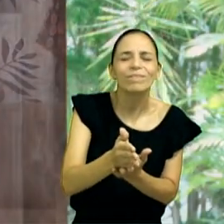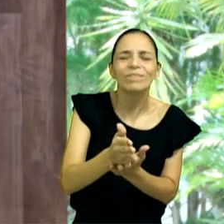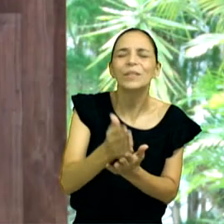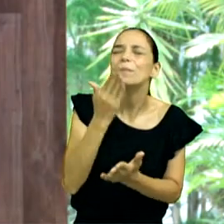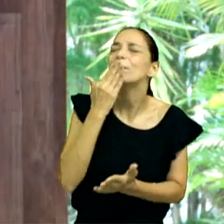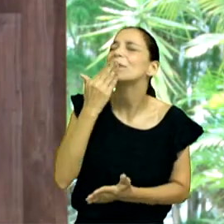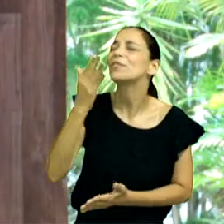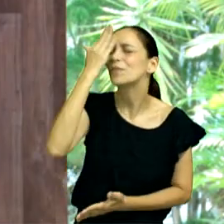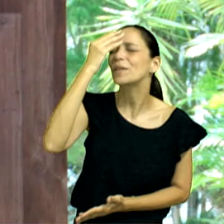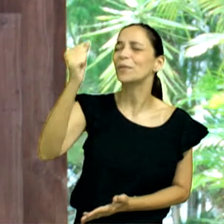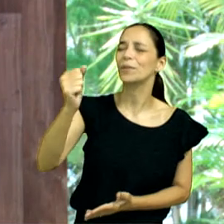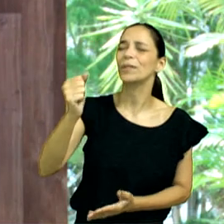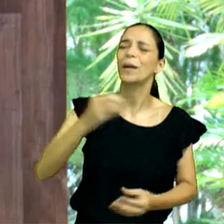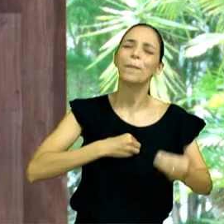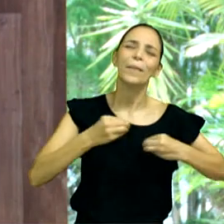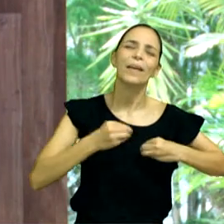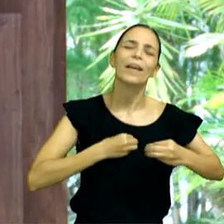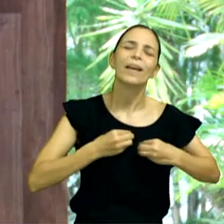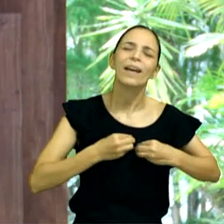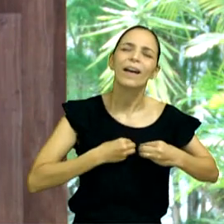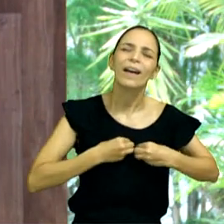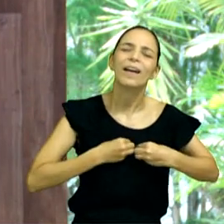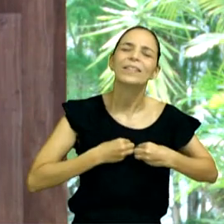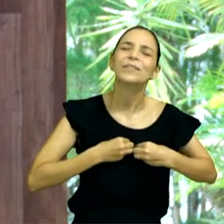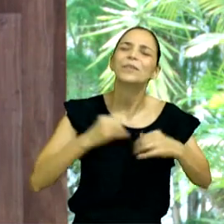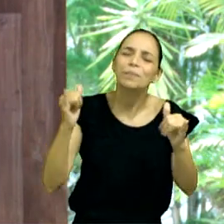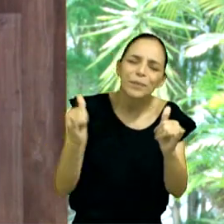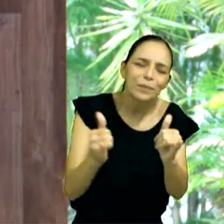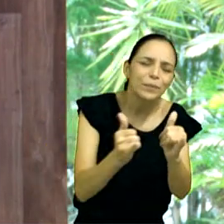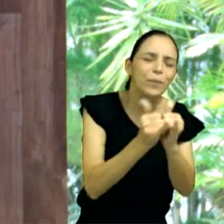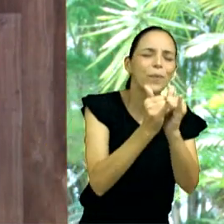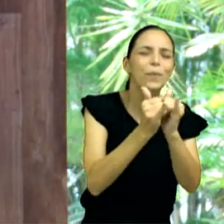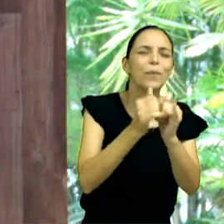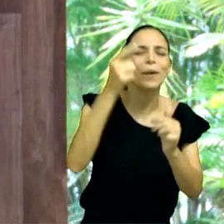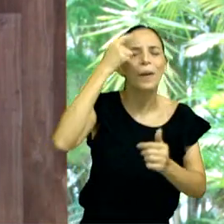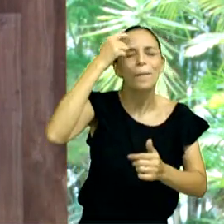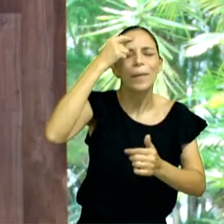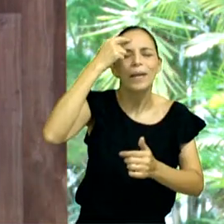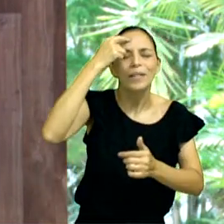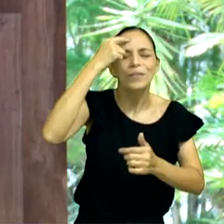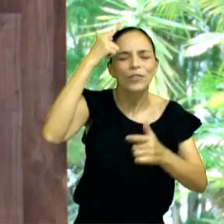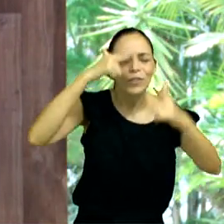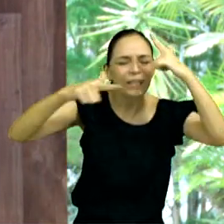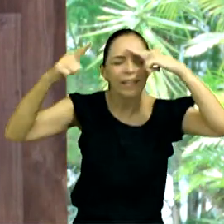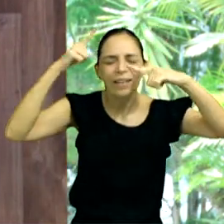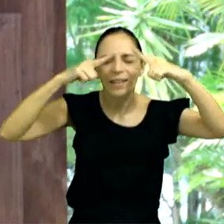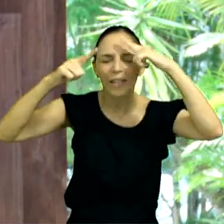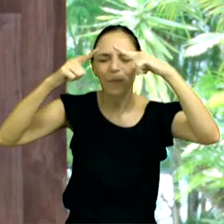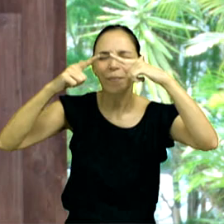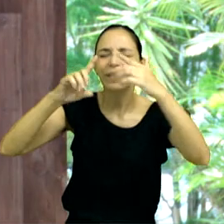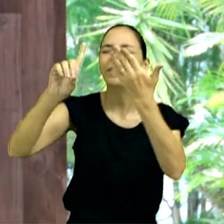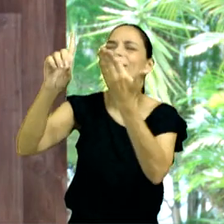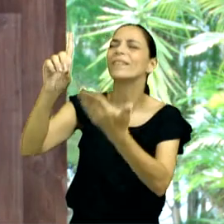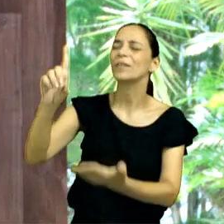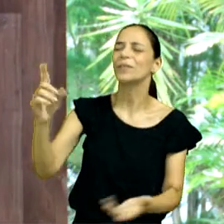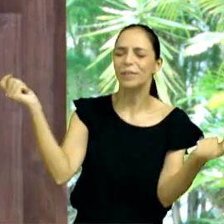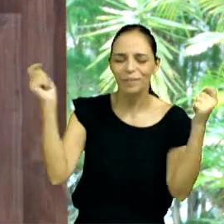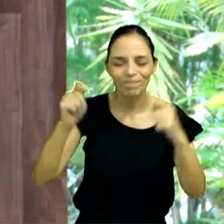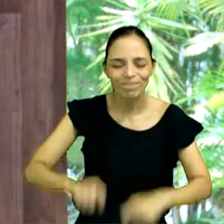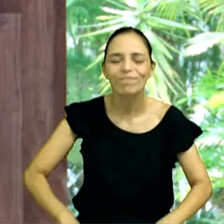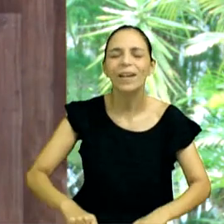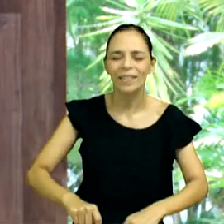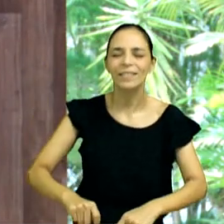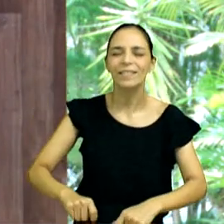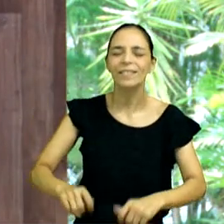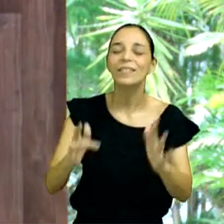oh Deus, perdoa pecados agora, limpa os corações, limpa as mentes, tu és o Deus, que pode fazer, o